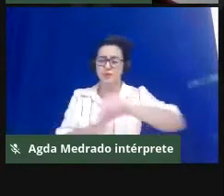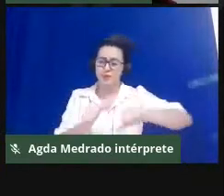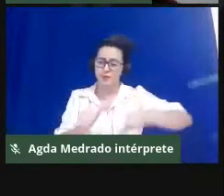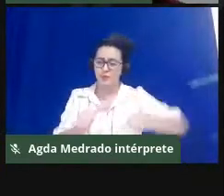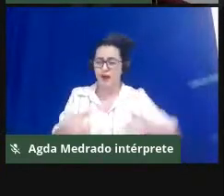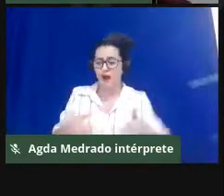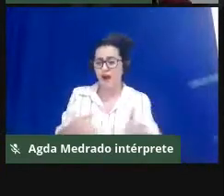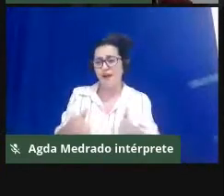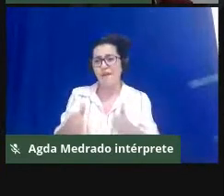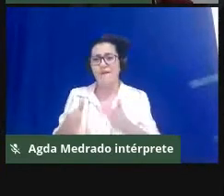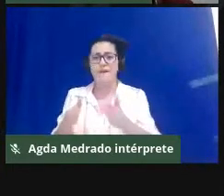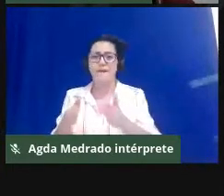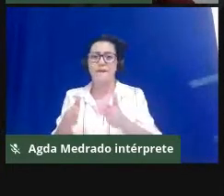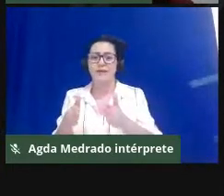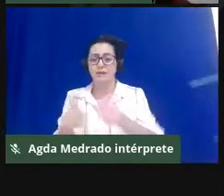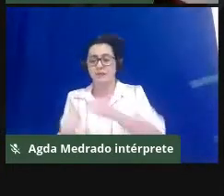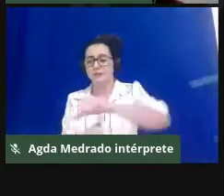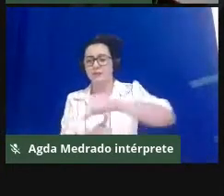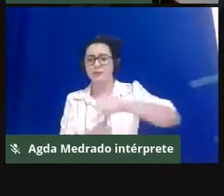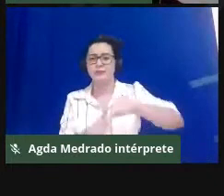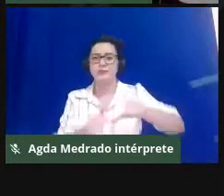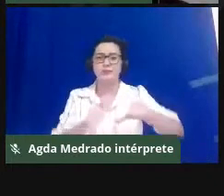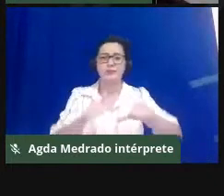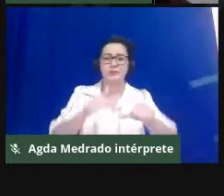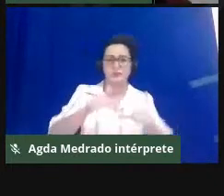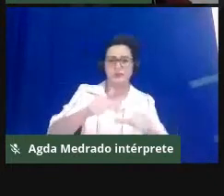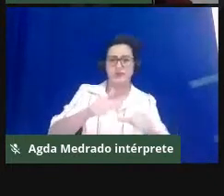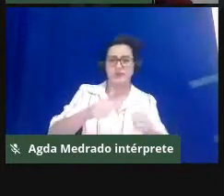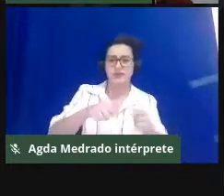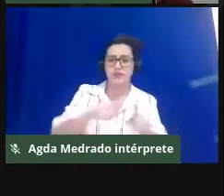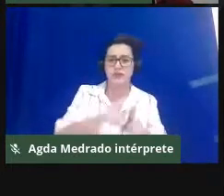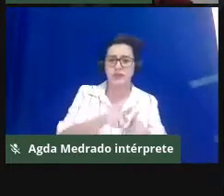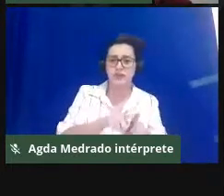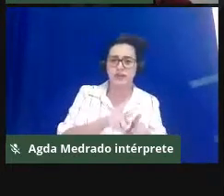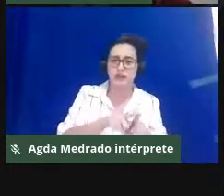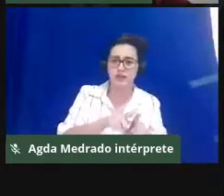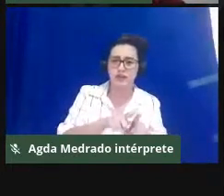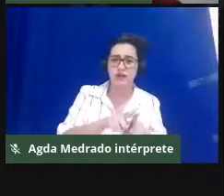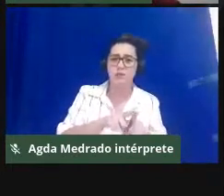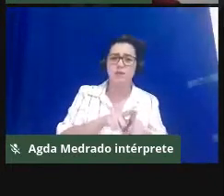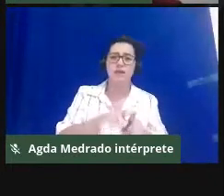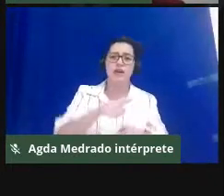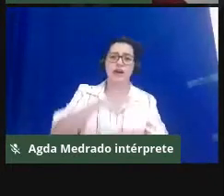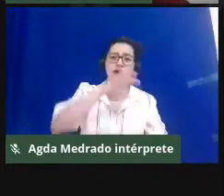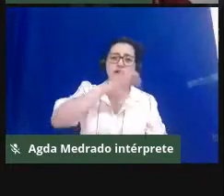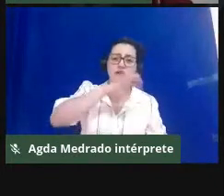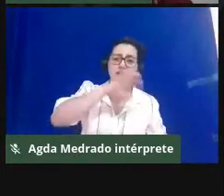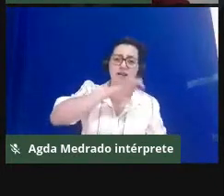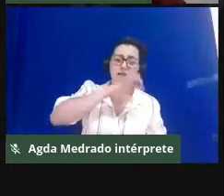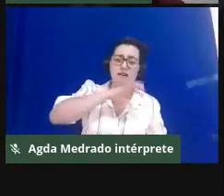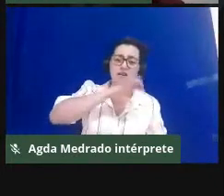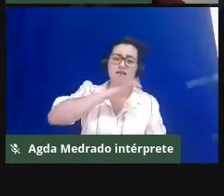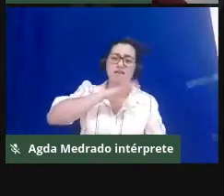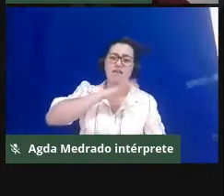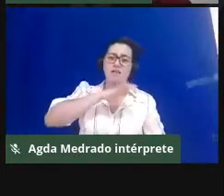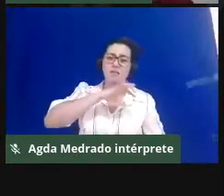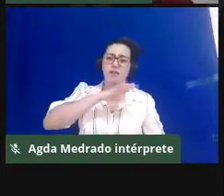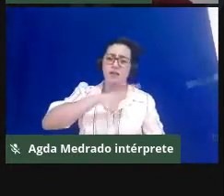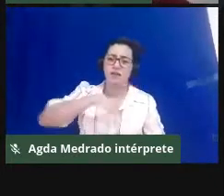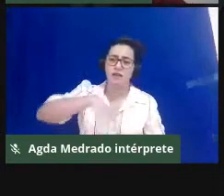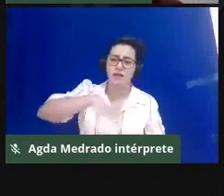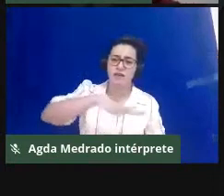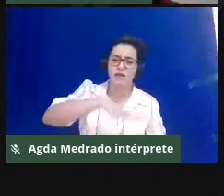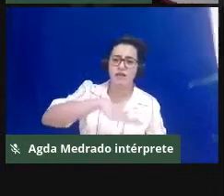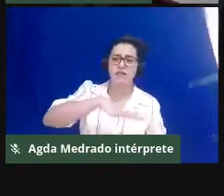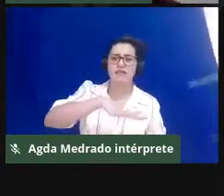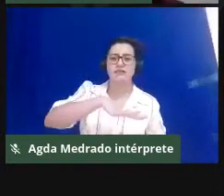onde, por exemplo, nas comunidades de fundo e fecho de paz, os pequenos animais antes pastoravam, hoje já não pode mais, porque a implantação